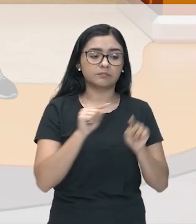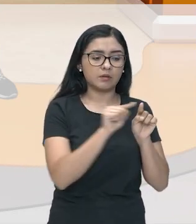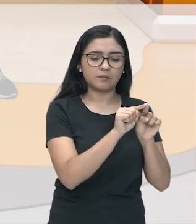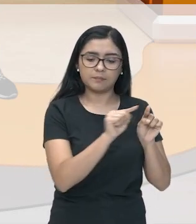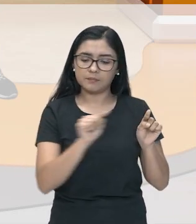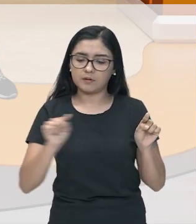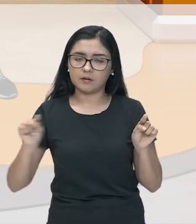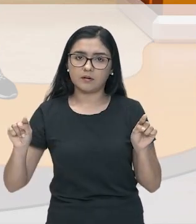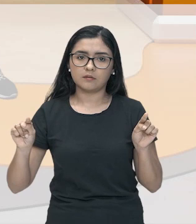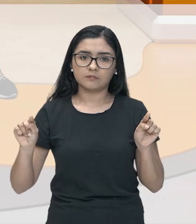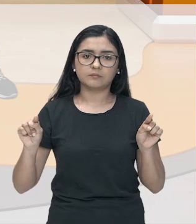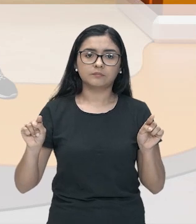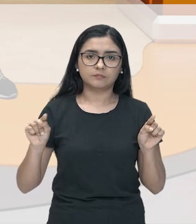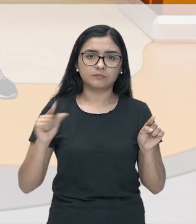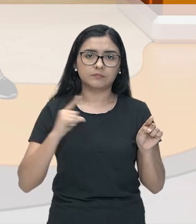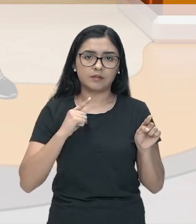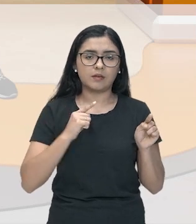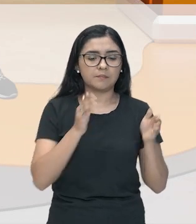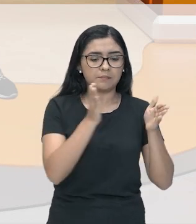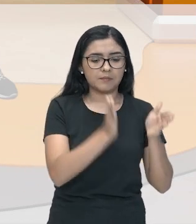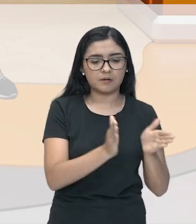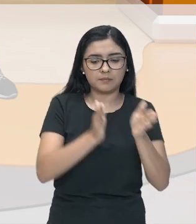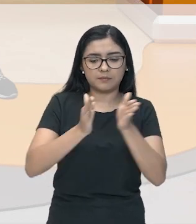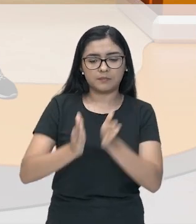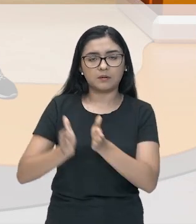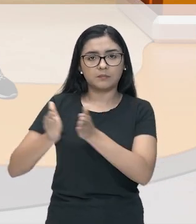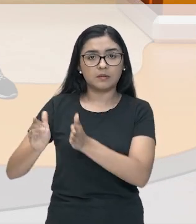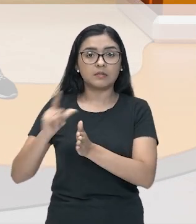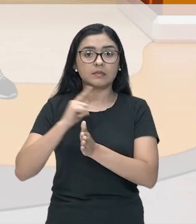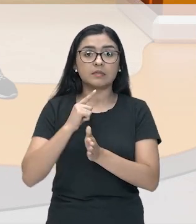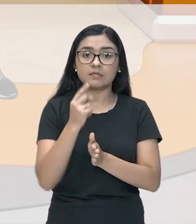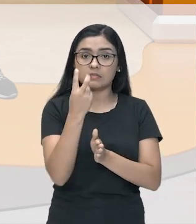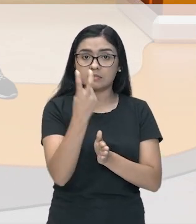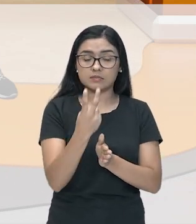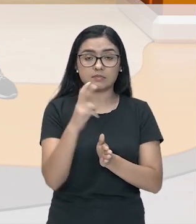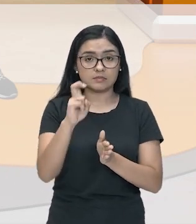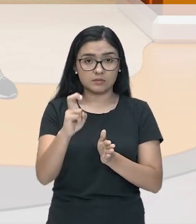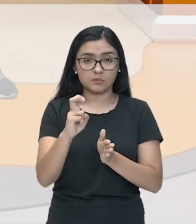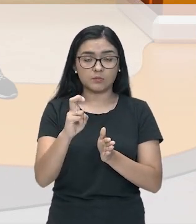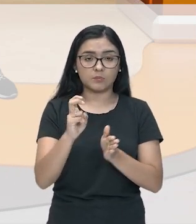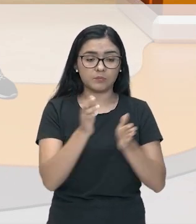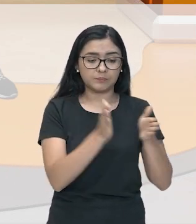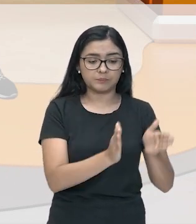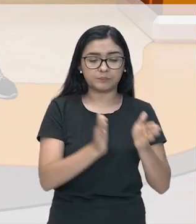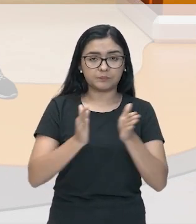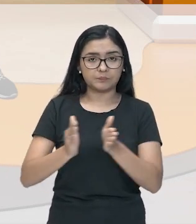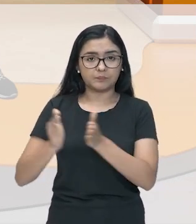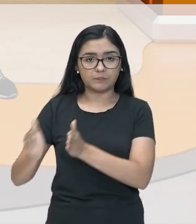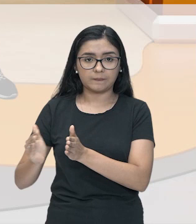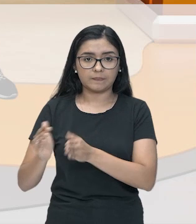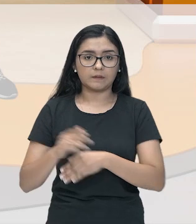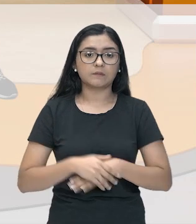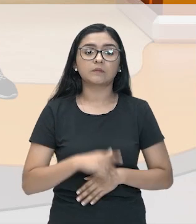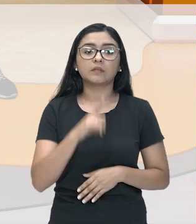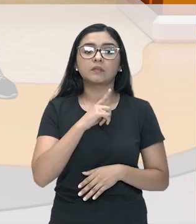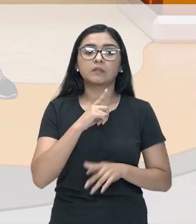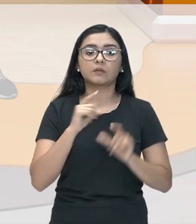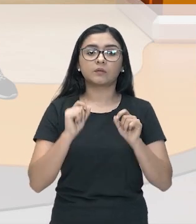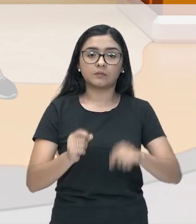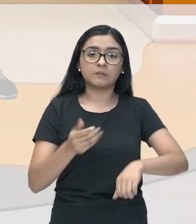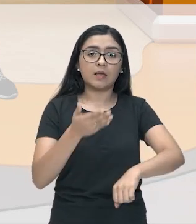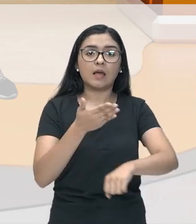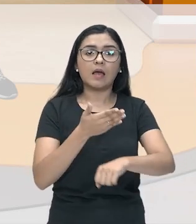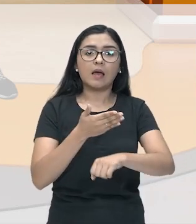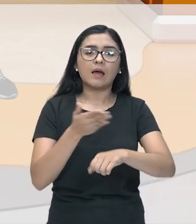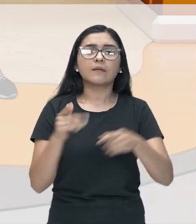vai trazer aí essa divisão. E aí nós temos esses cinco períodos divididos da seguinte forma. Nós vamos ter o período